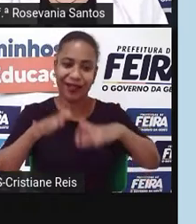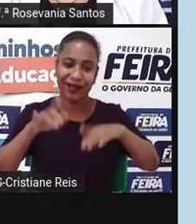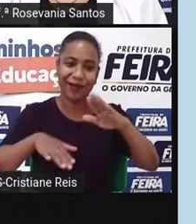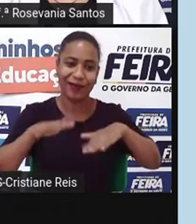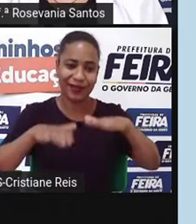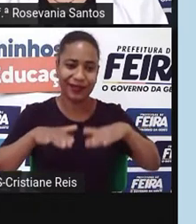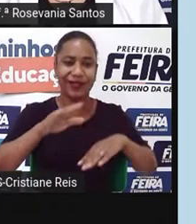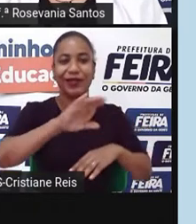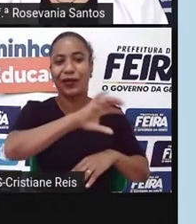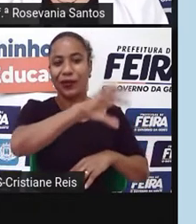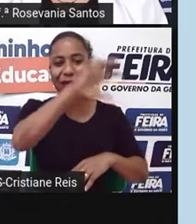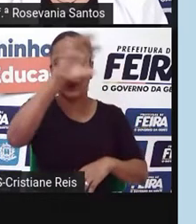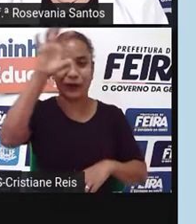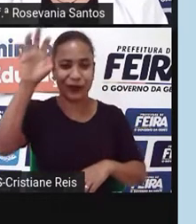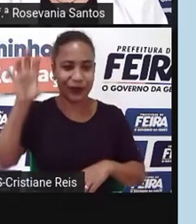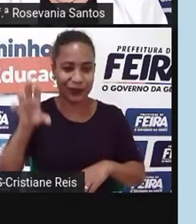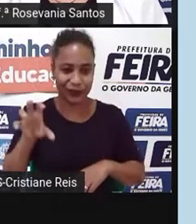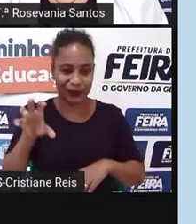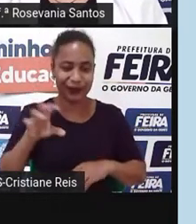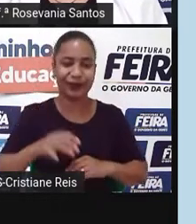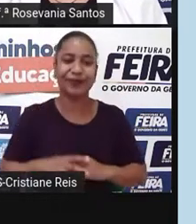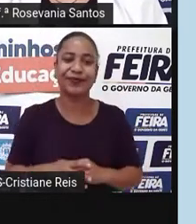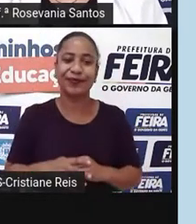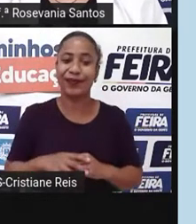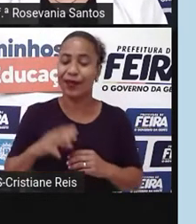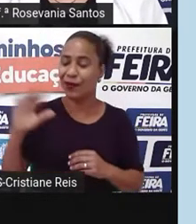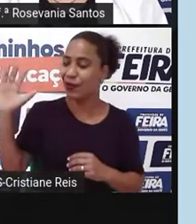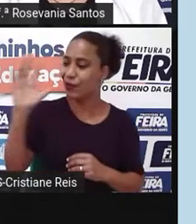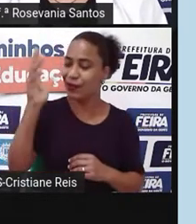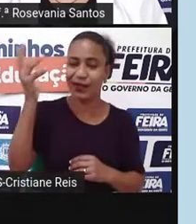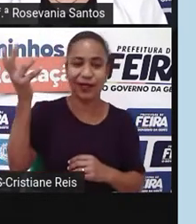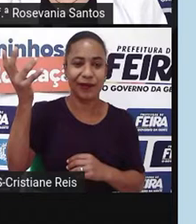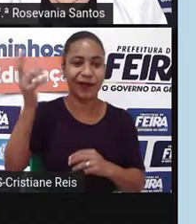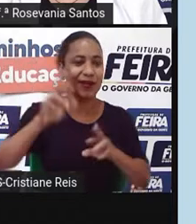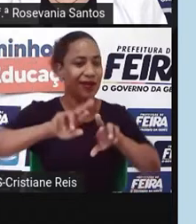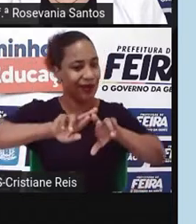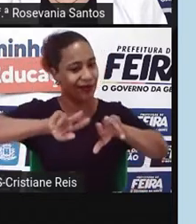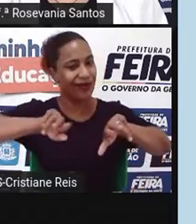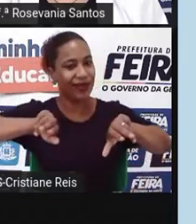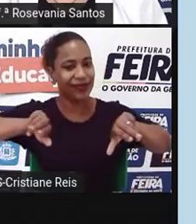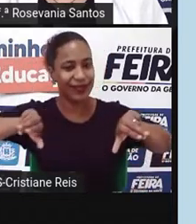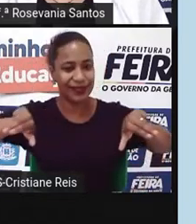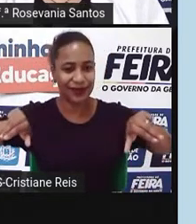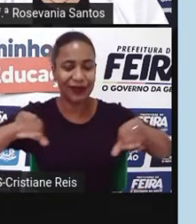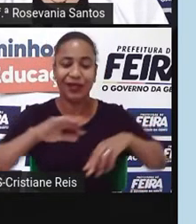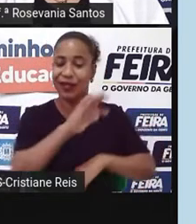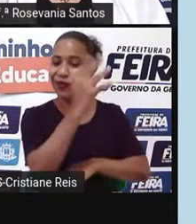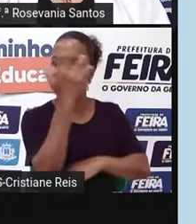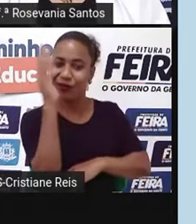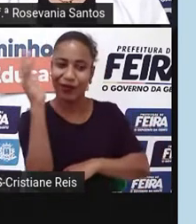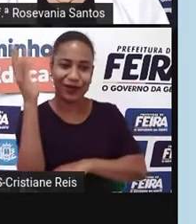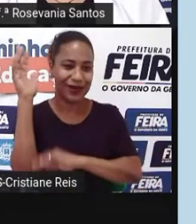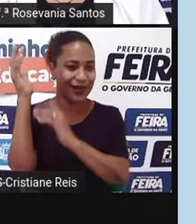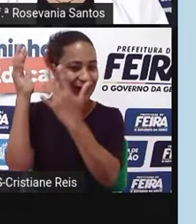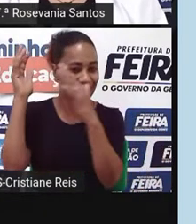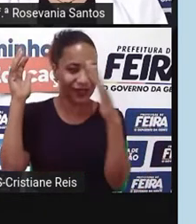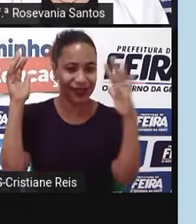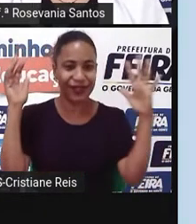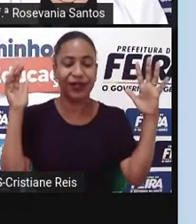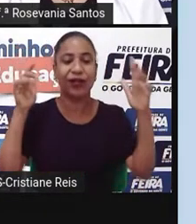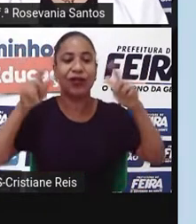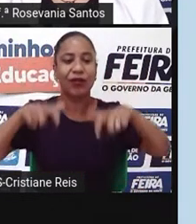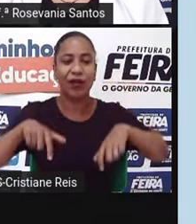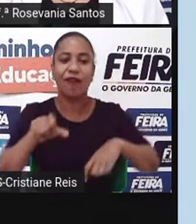pelo fato dos climas que vêm passando, então, a gente tem desde as florestas adaptadas, as áreas mais